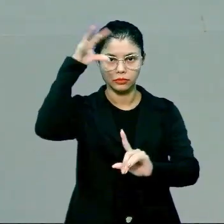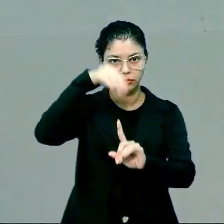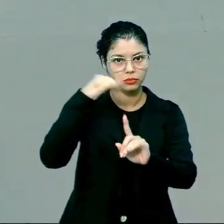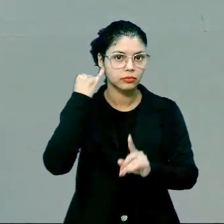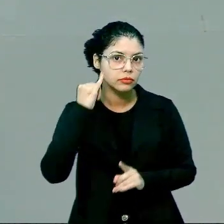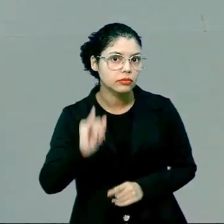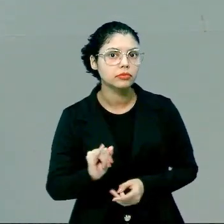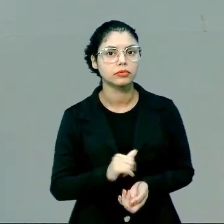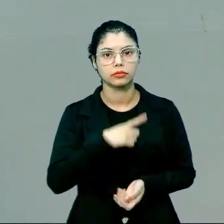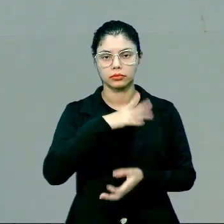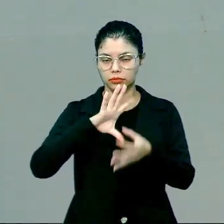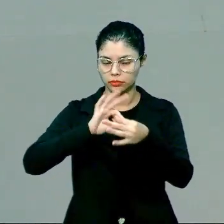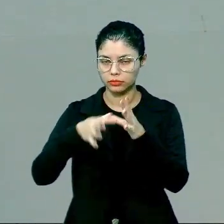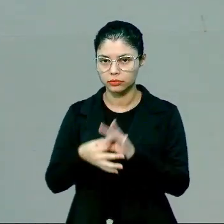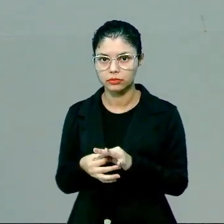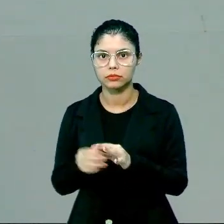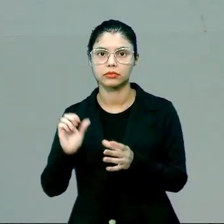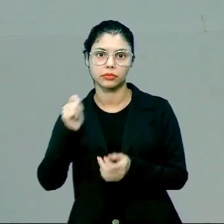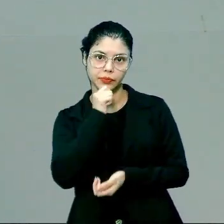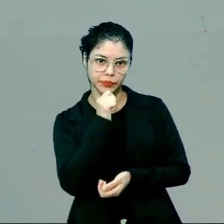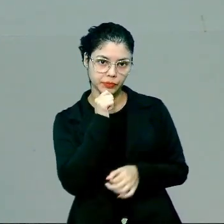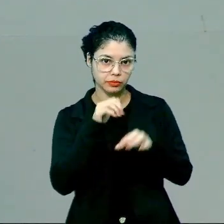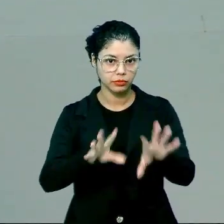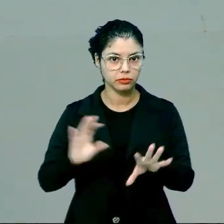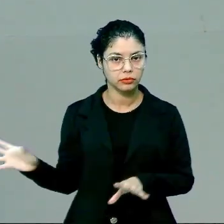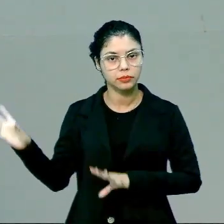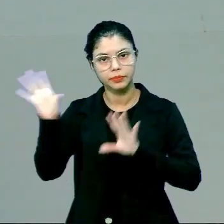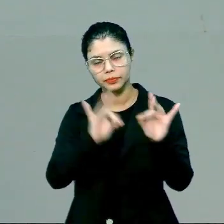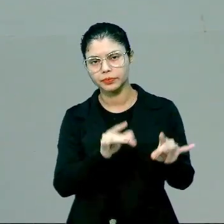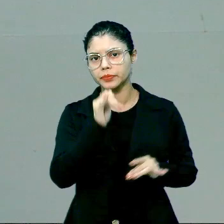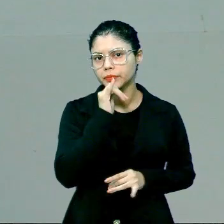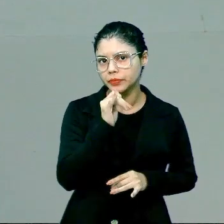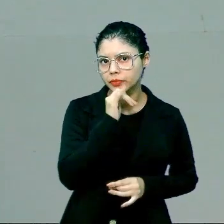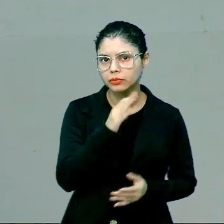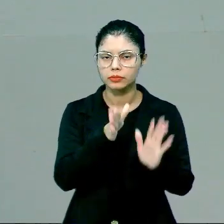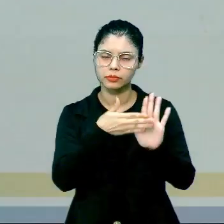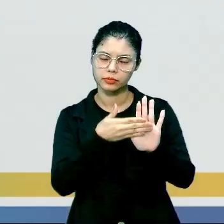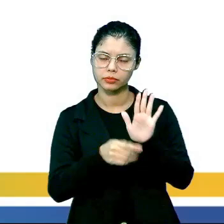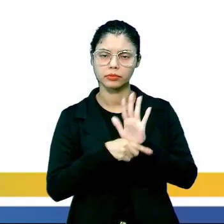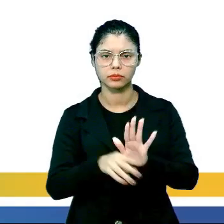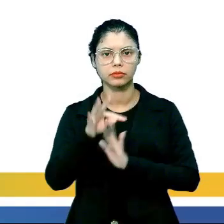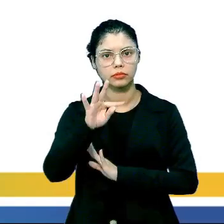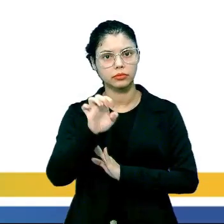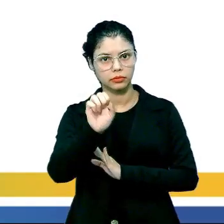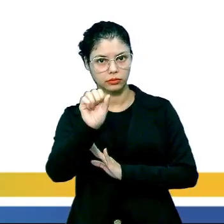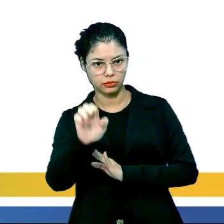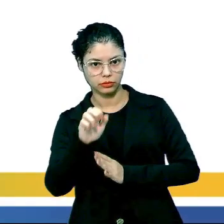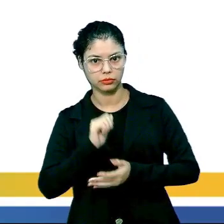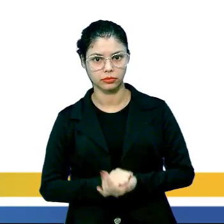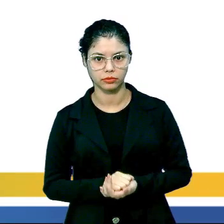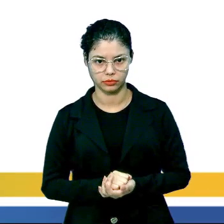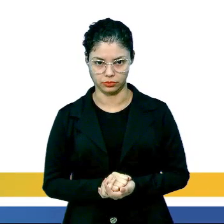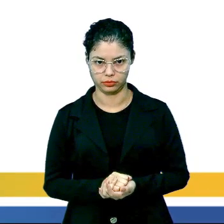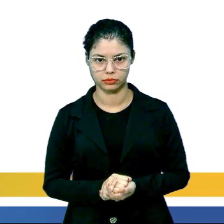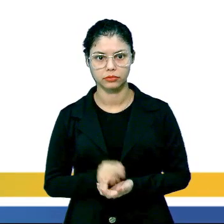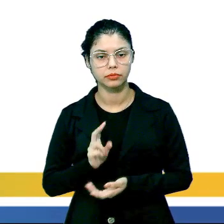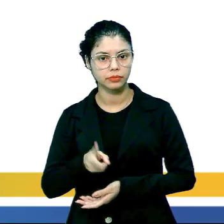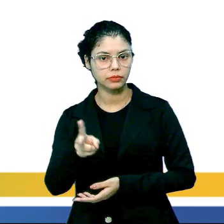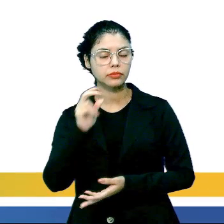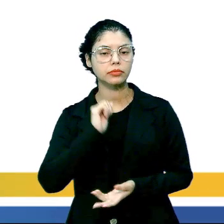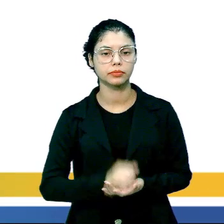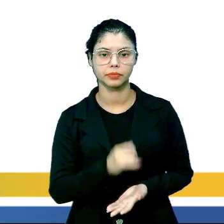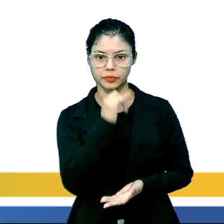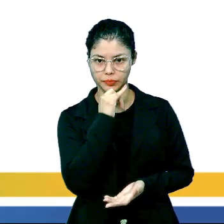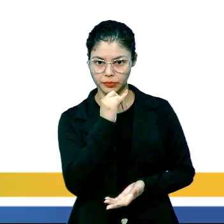E aí, nós contextualizamos. E aí, logo em seguida, nós trazemos exemplos para comprovar a nossa tese. E aí, ele continua. Um